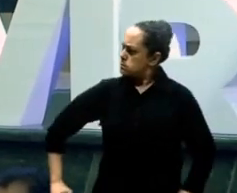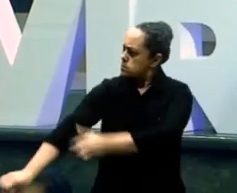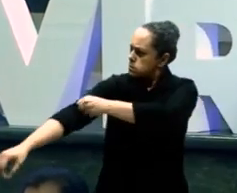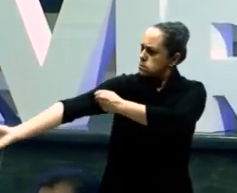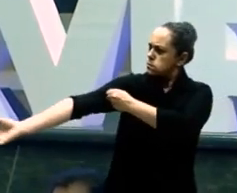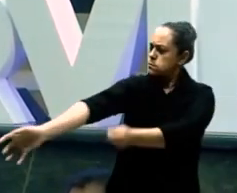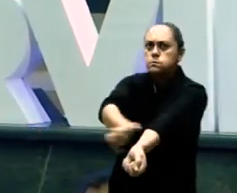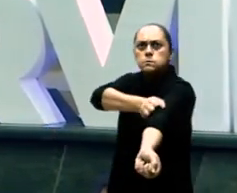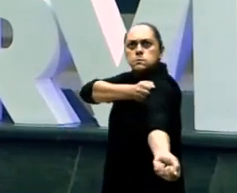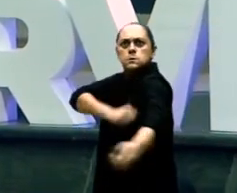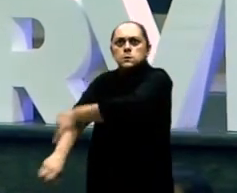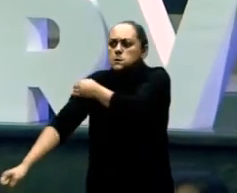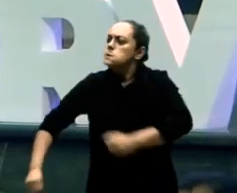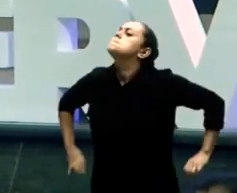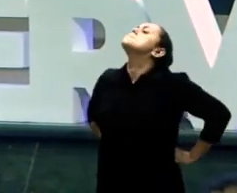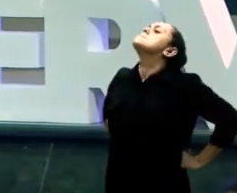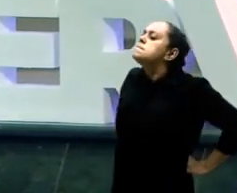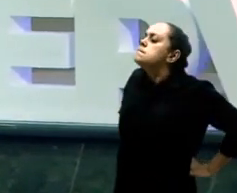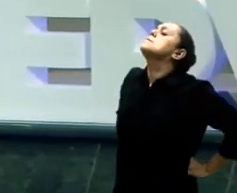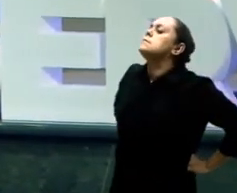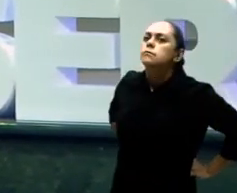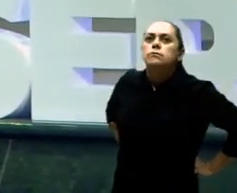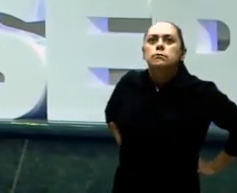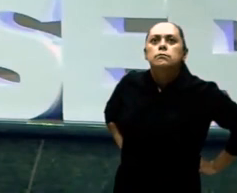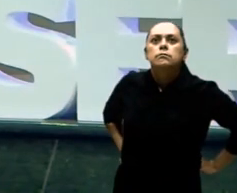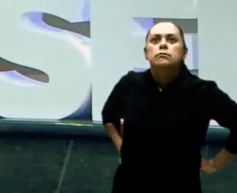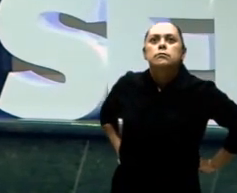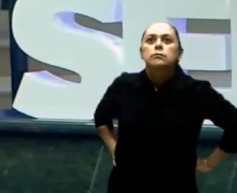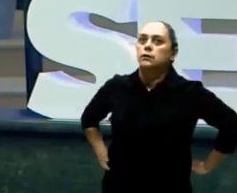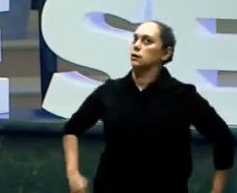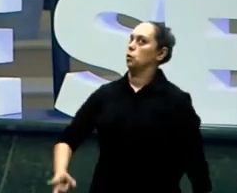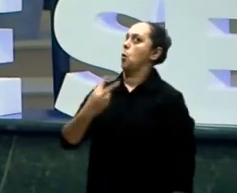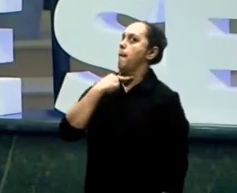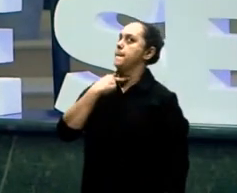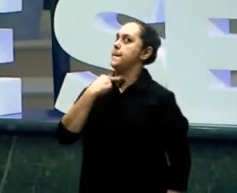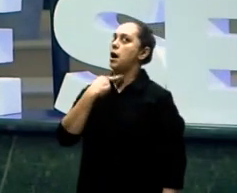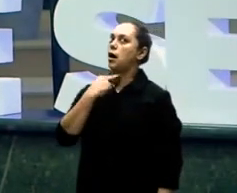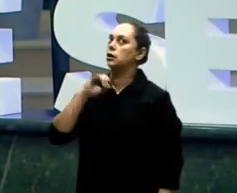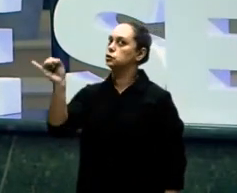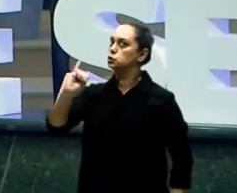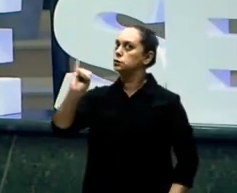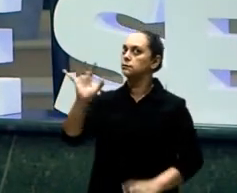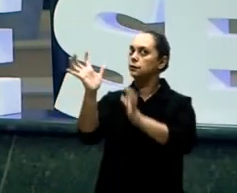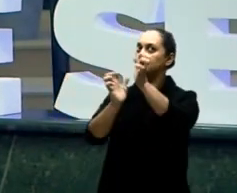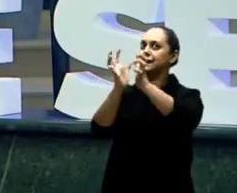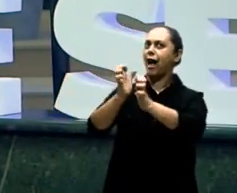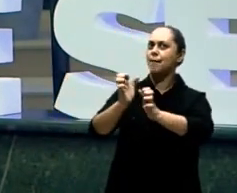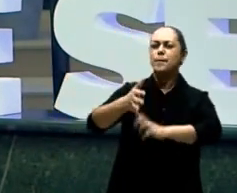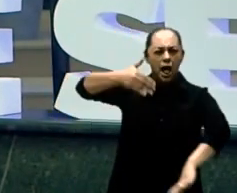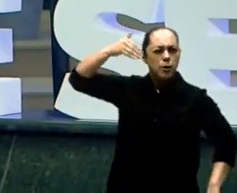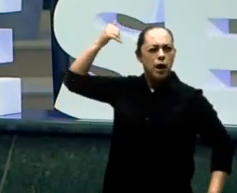Por causa da minha irmã Porque chegava na hora Tinha aquelas confusões Eu sempre fui bonzinho Aí tinha umas confusões na